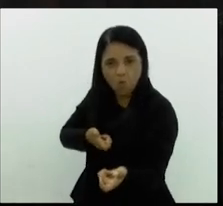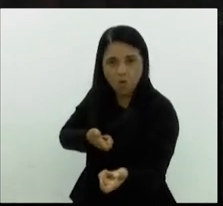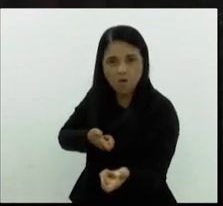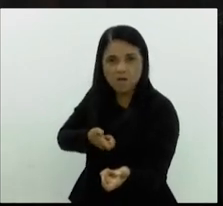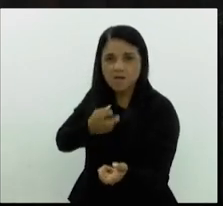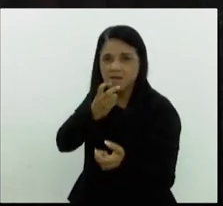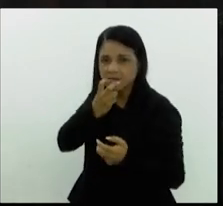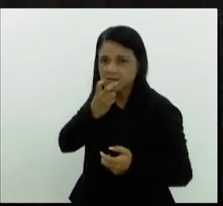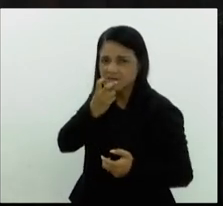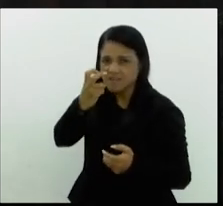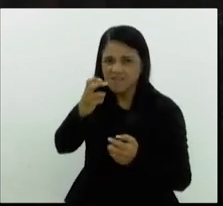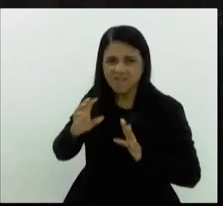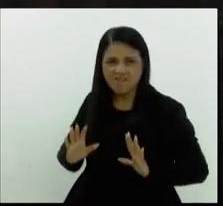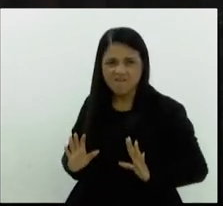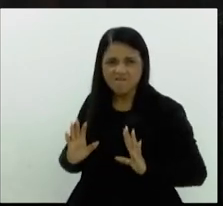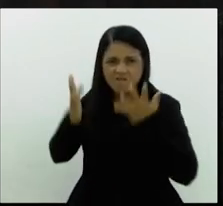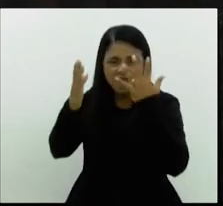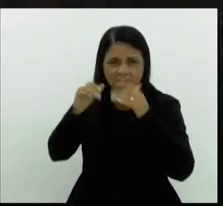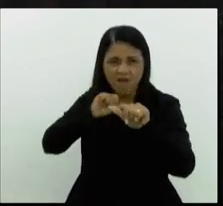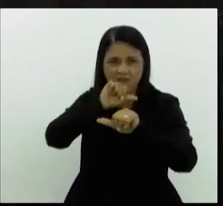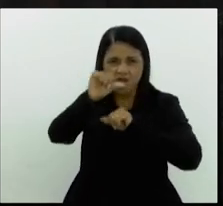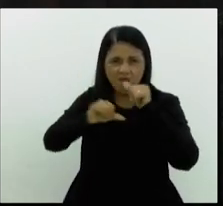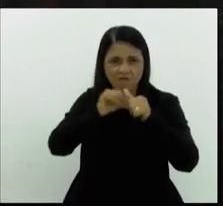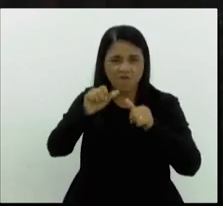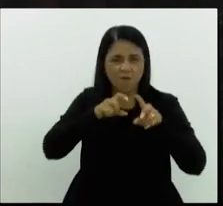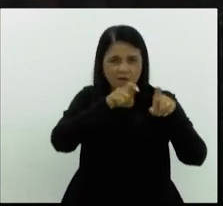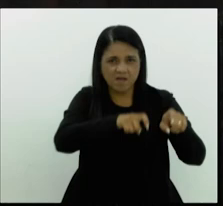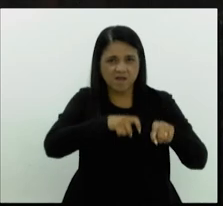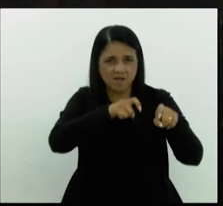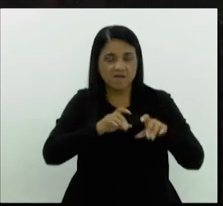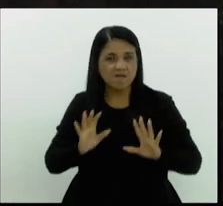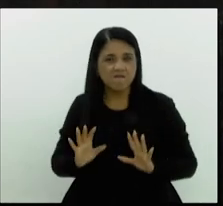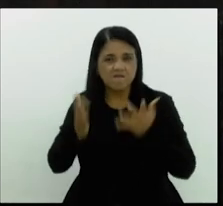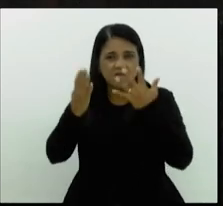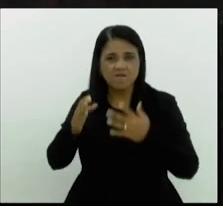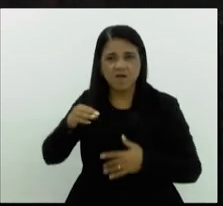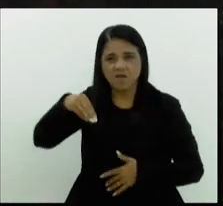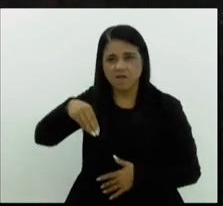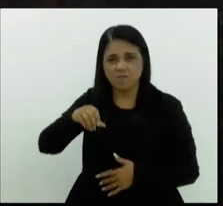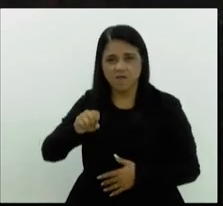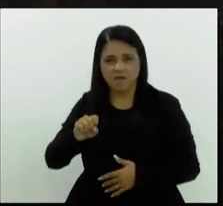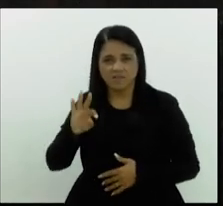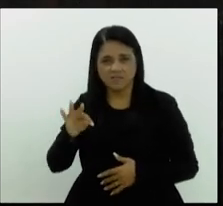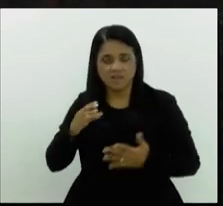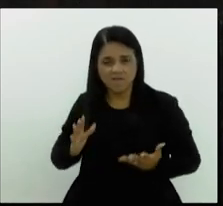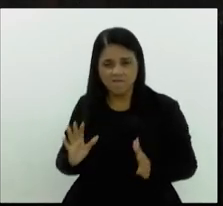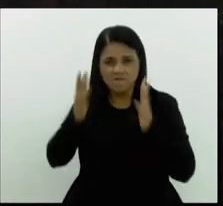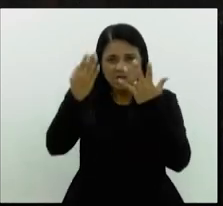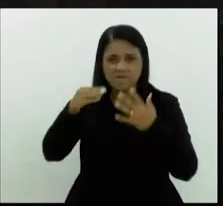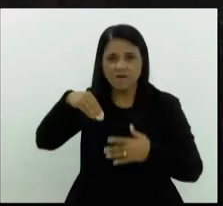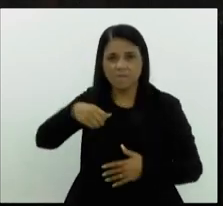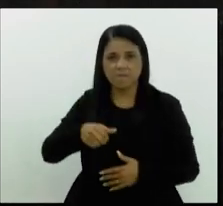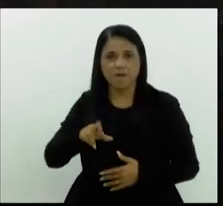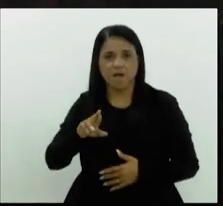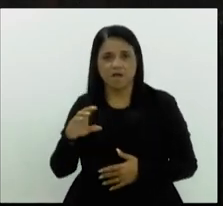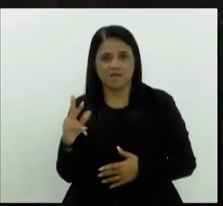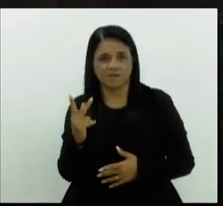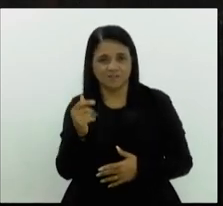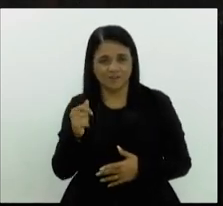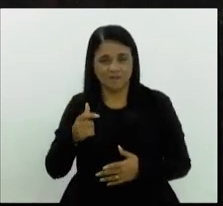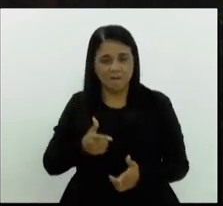gritava, viva a reforma viva o MST, viva a nossa marcha. E assim foi